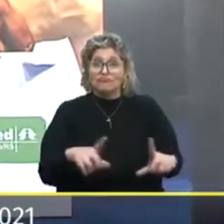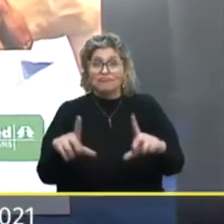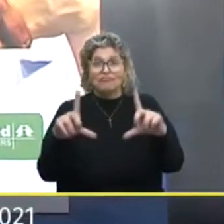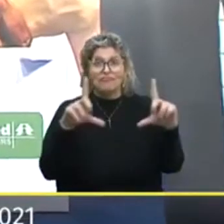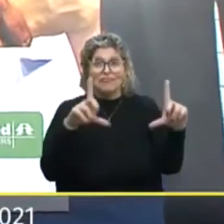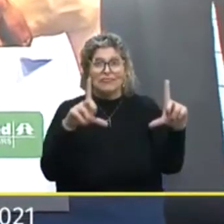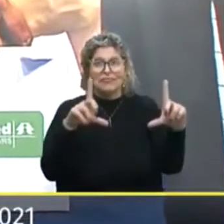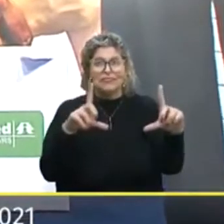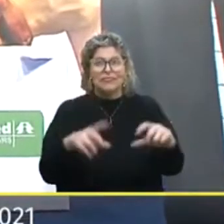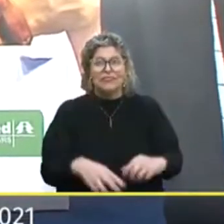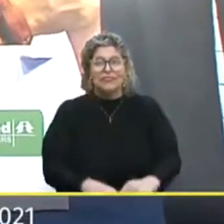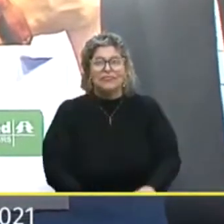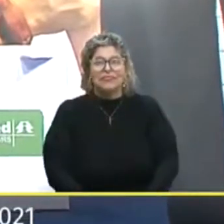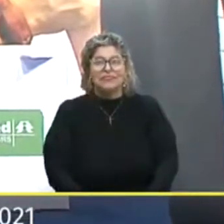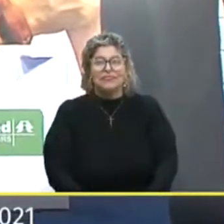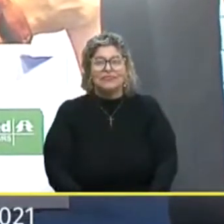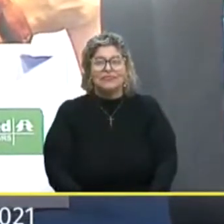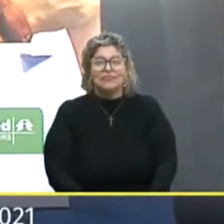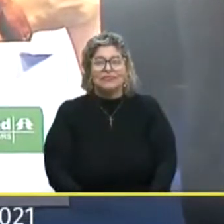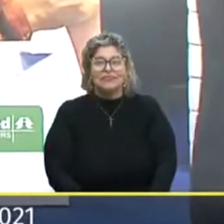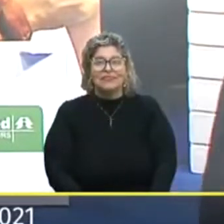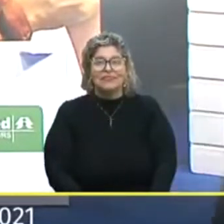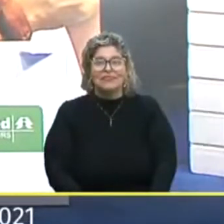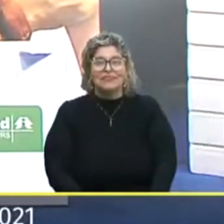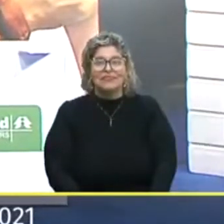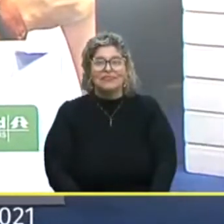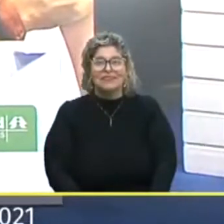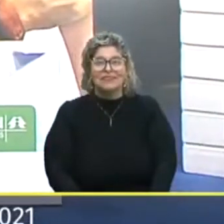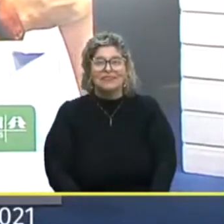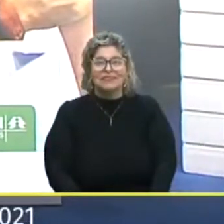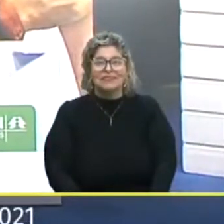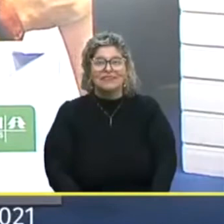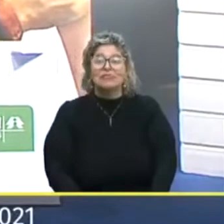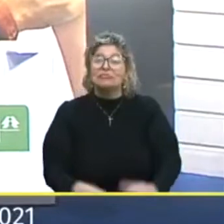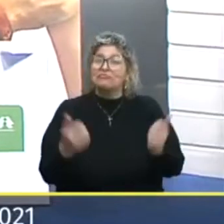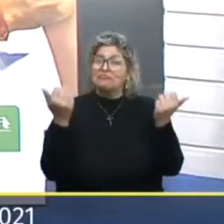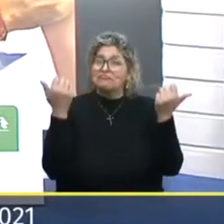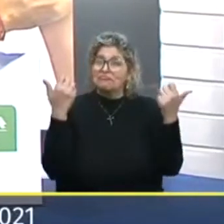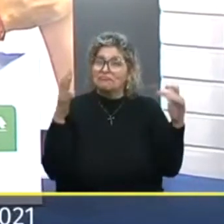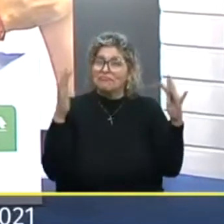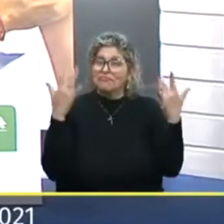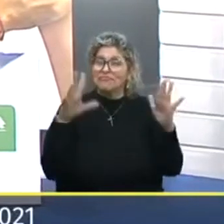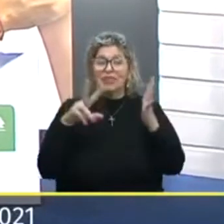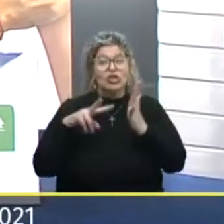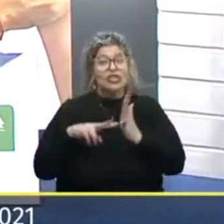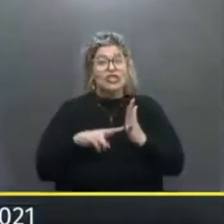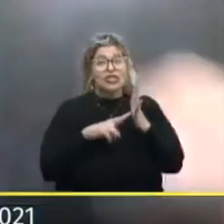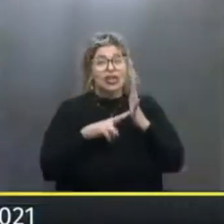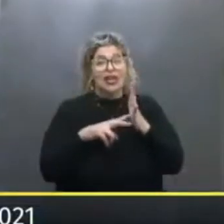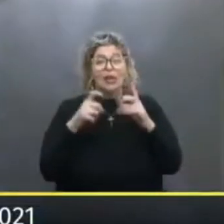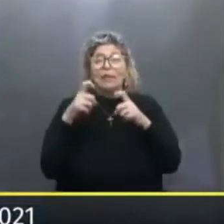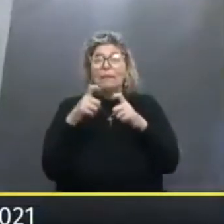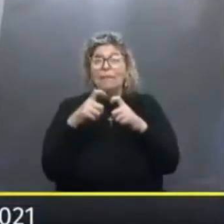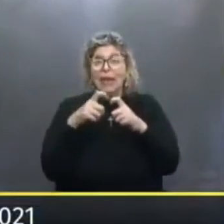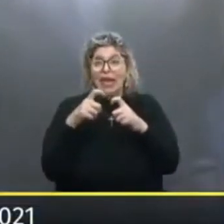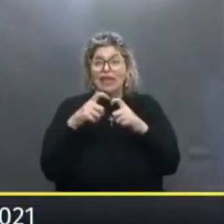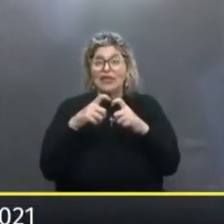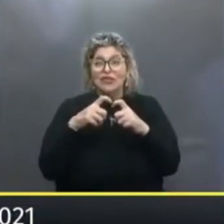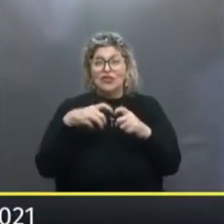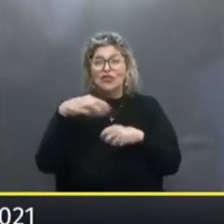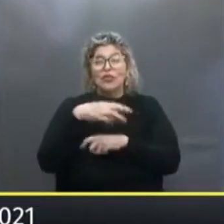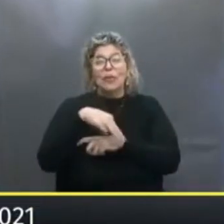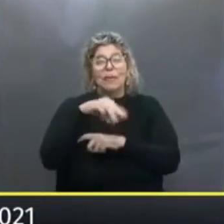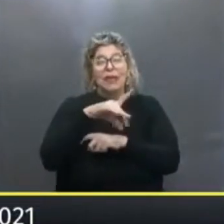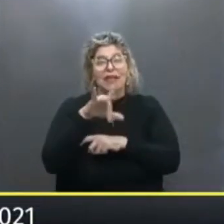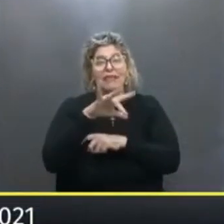Vamos fazer essa entrega E essa foto bacana Parabéns ao CIMERS Parabéns Doutor Marcelo Matias E toda a sua